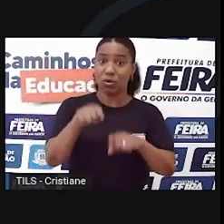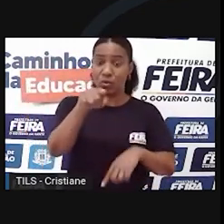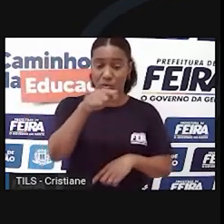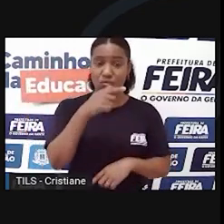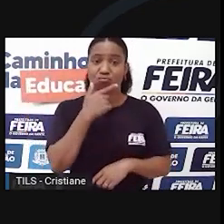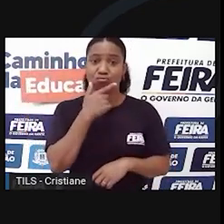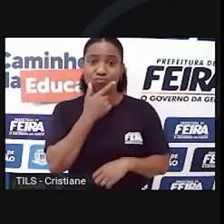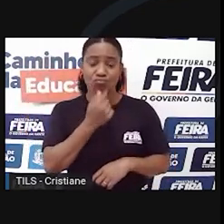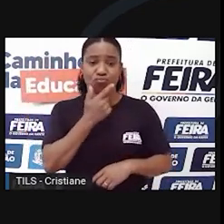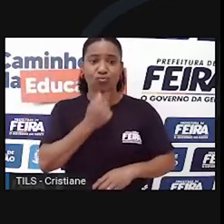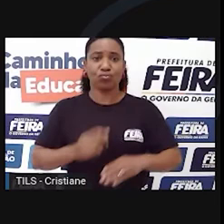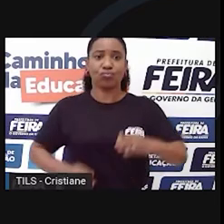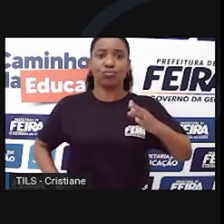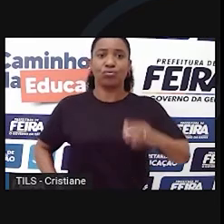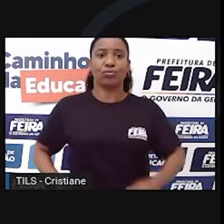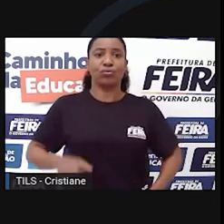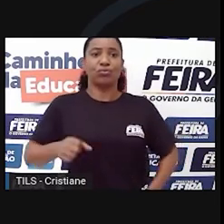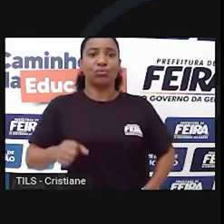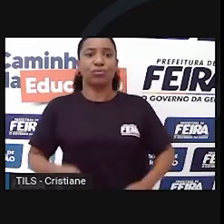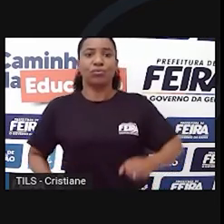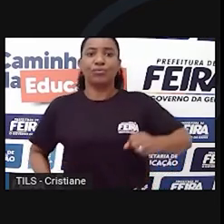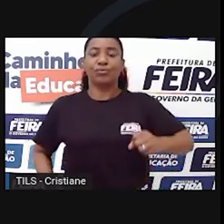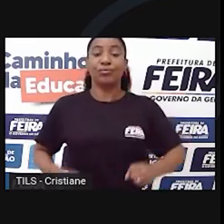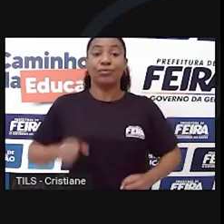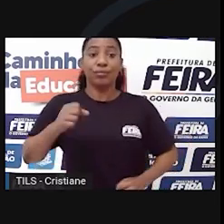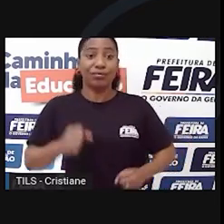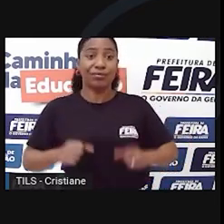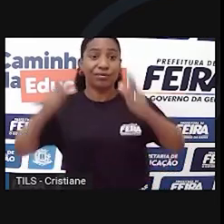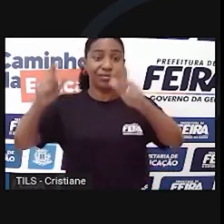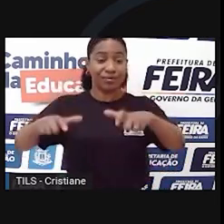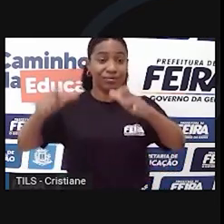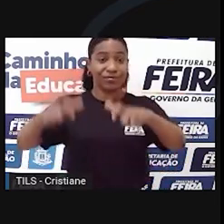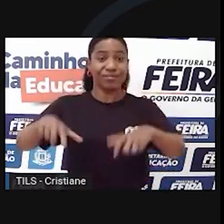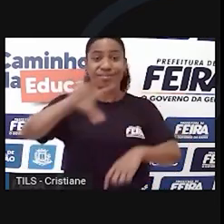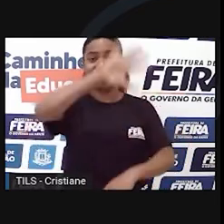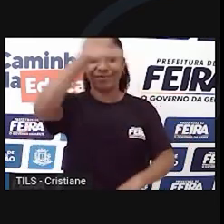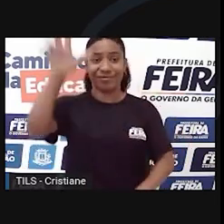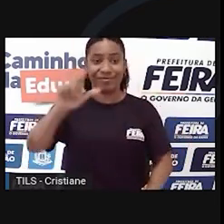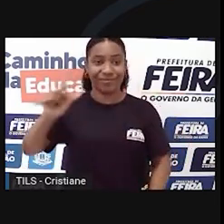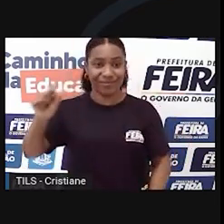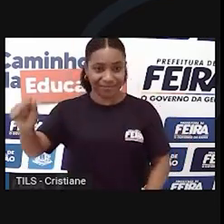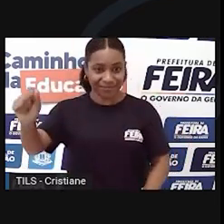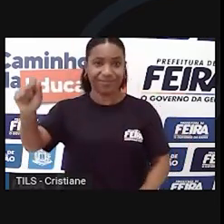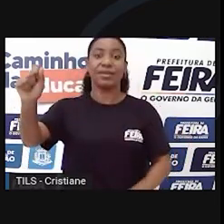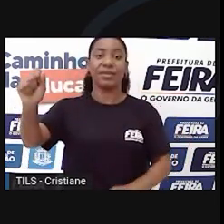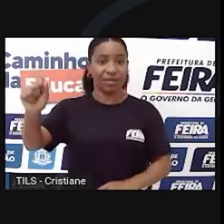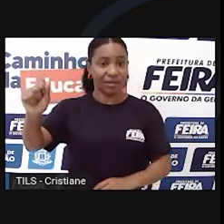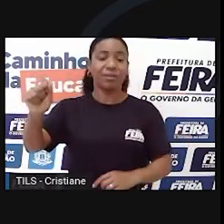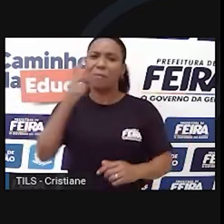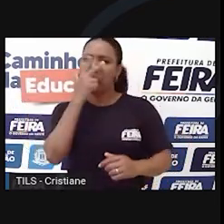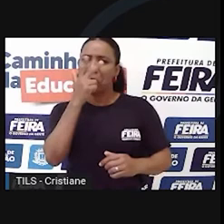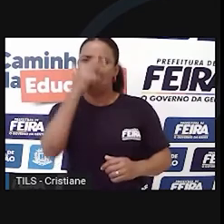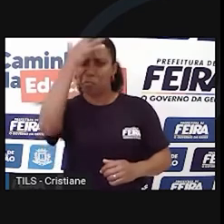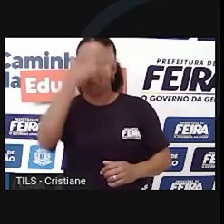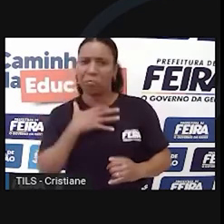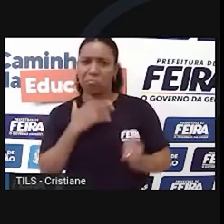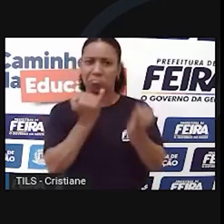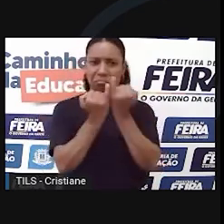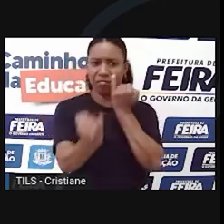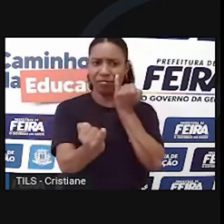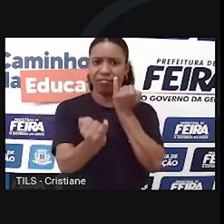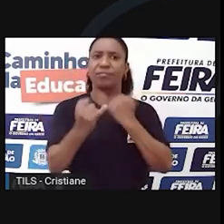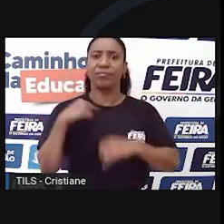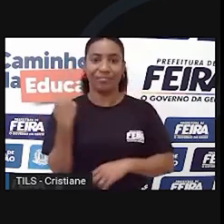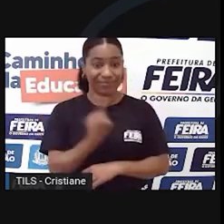anos atrás, e habitou a Europa e o Oeste Asiático. Eles eram mais robustos e musculosos do que nós, seus irmãos mais novos. E ainda existiram espécies como